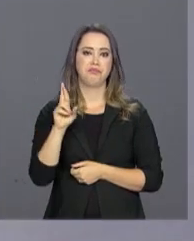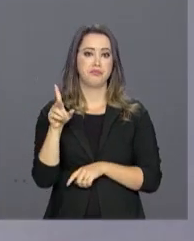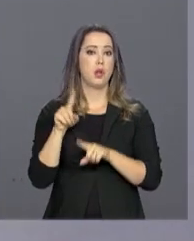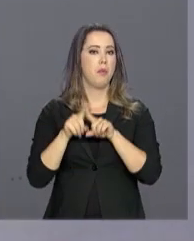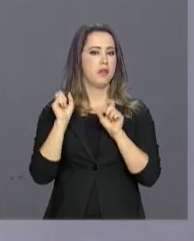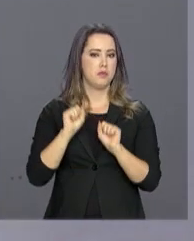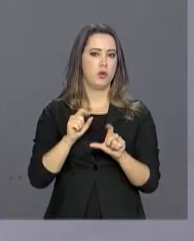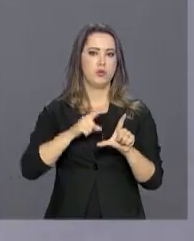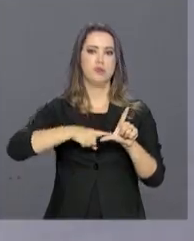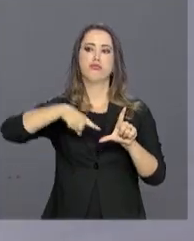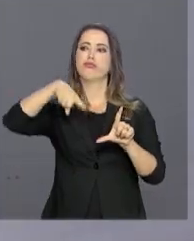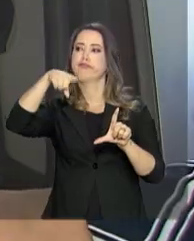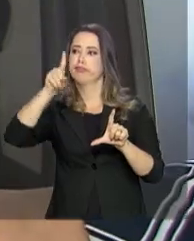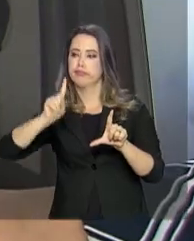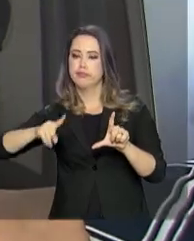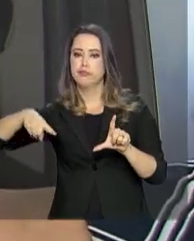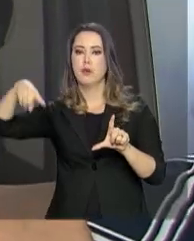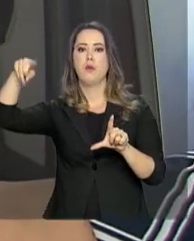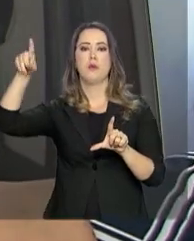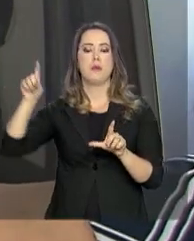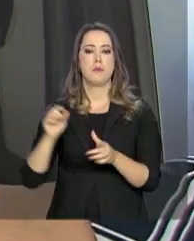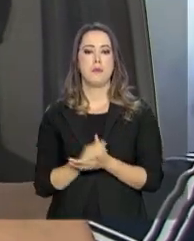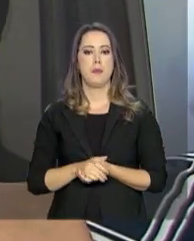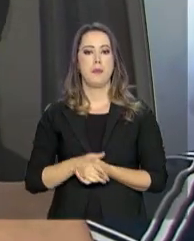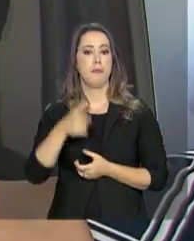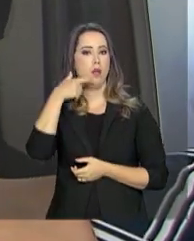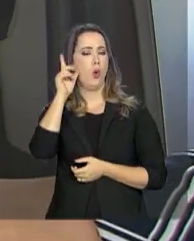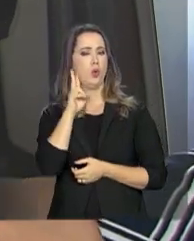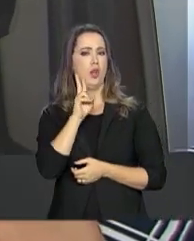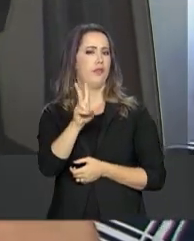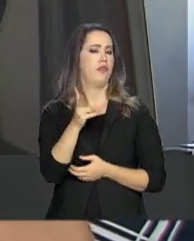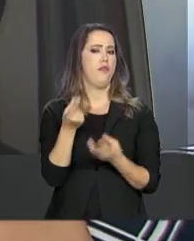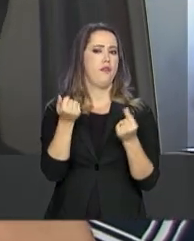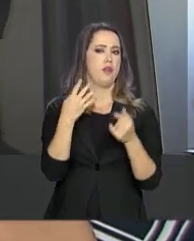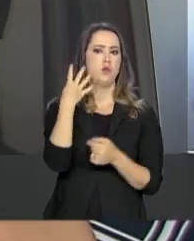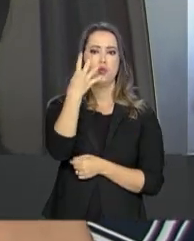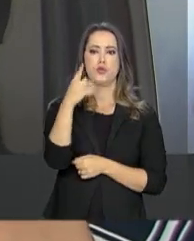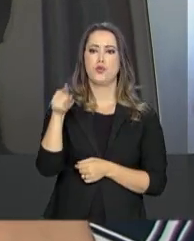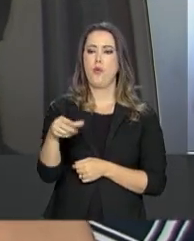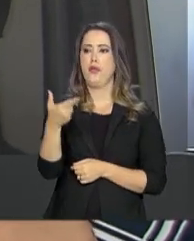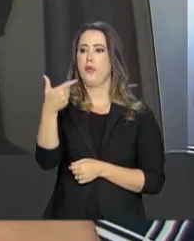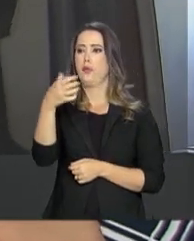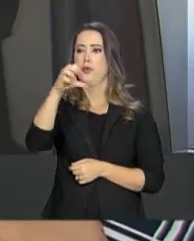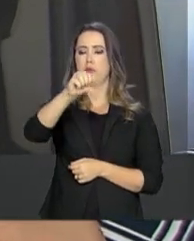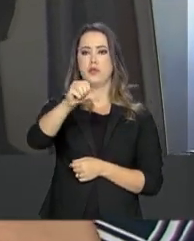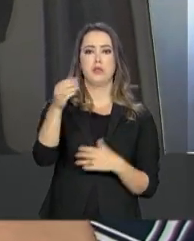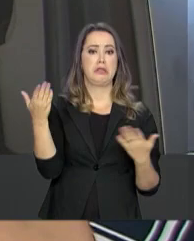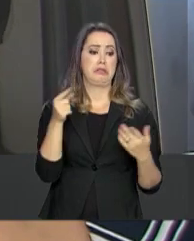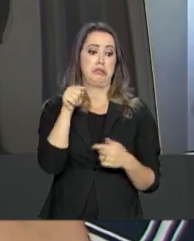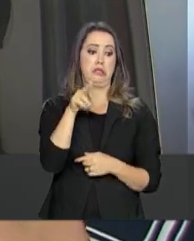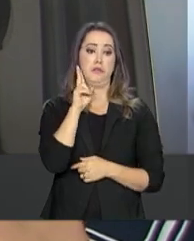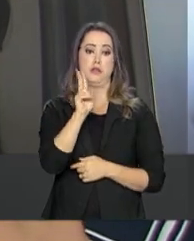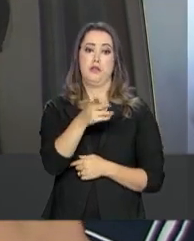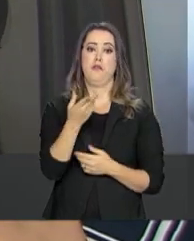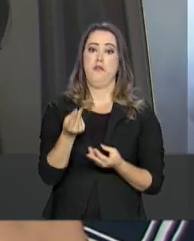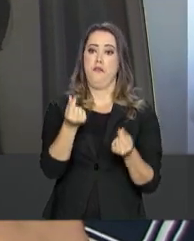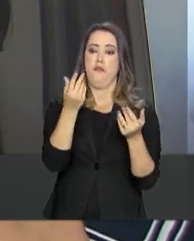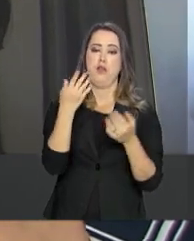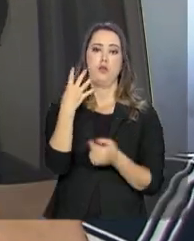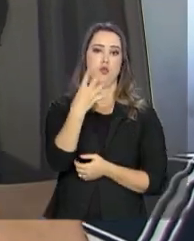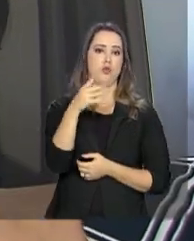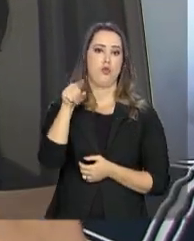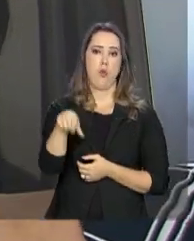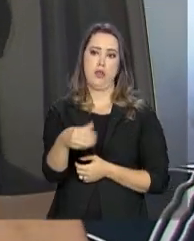pode variar bastante. Ontem eu vi preço de R$,29 e aqui você vê preço de R$